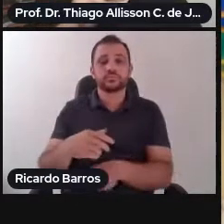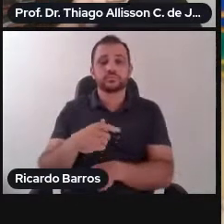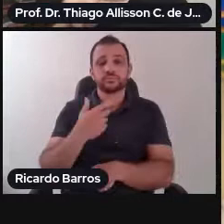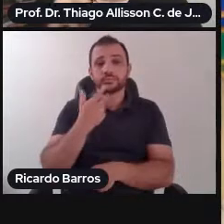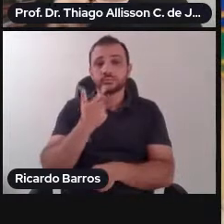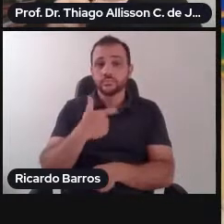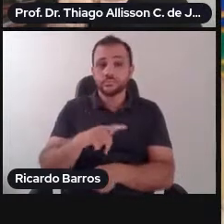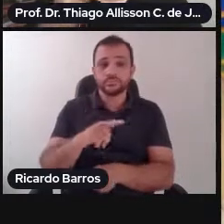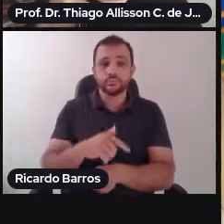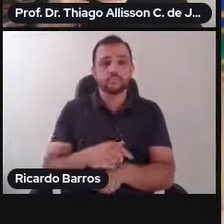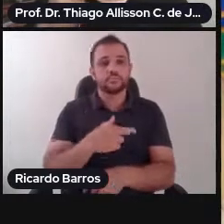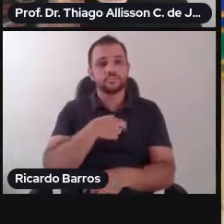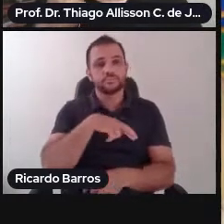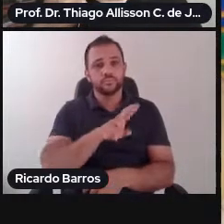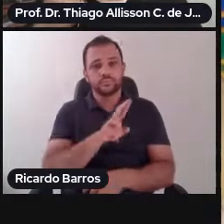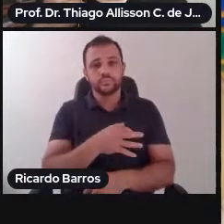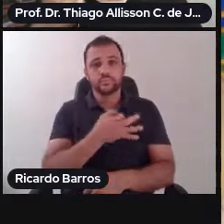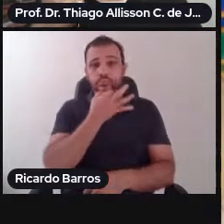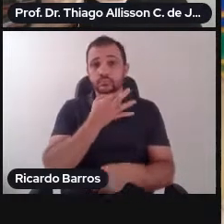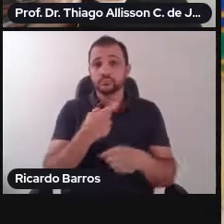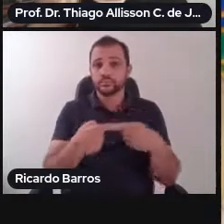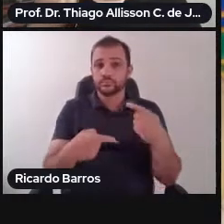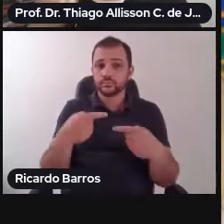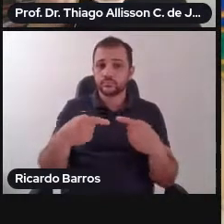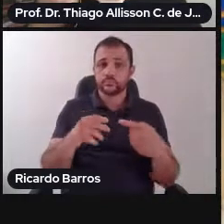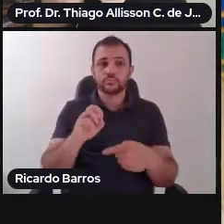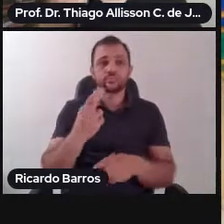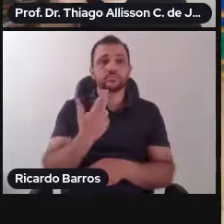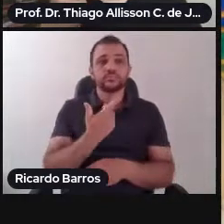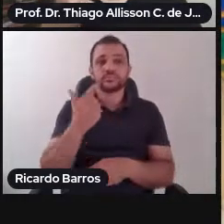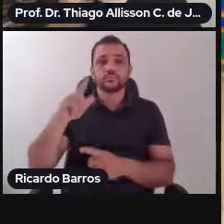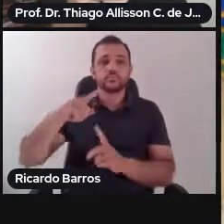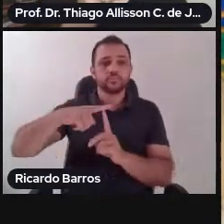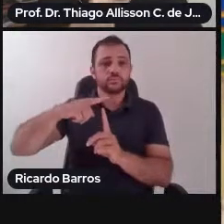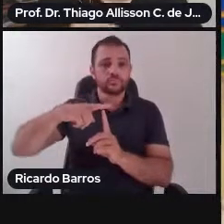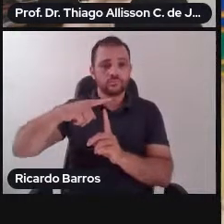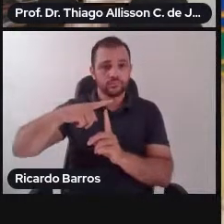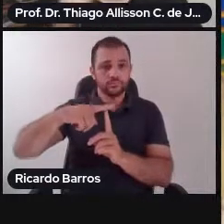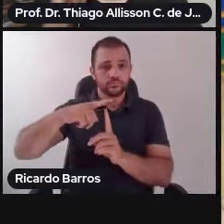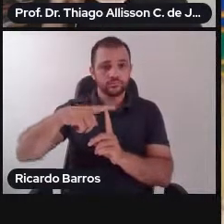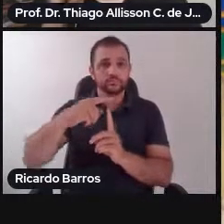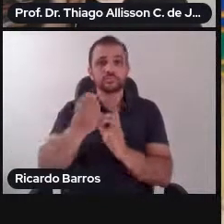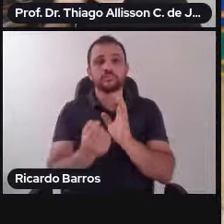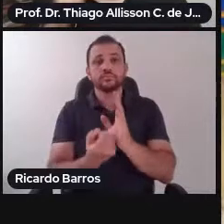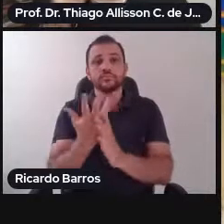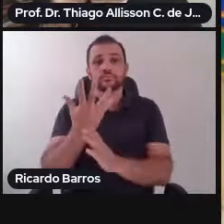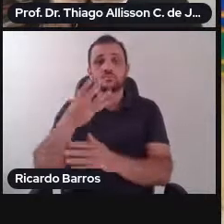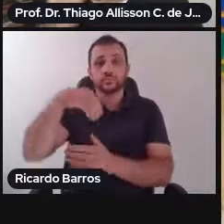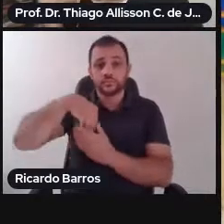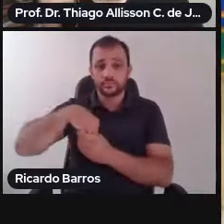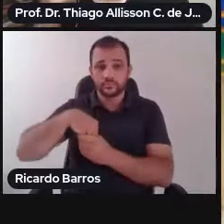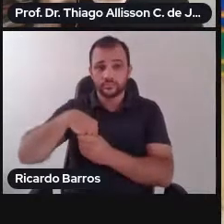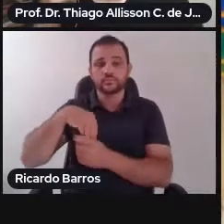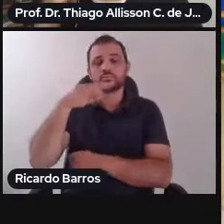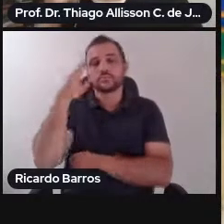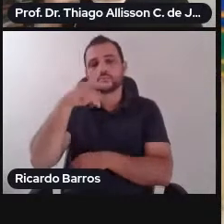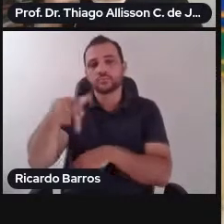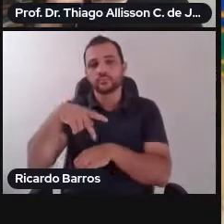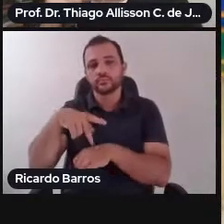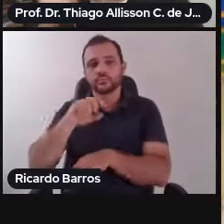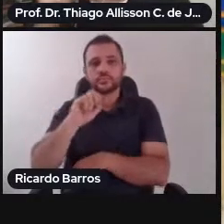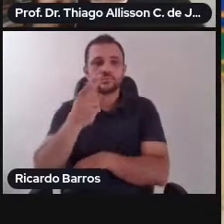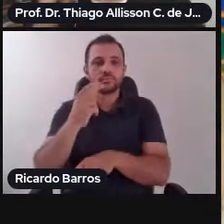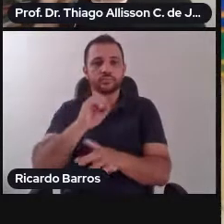políticas ou de qualquer outra natureza, origem nacional ou social, posição